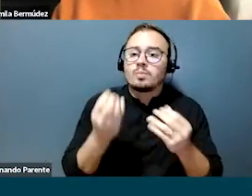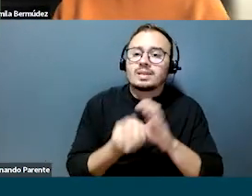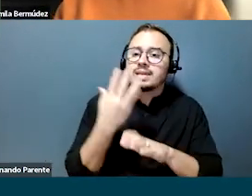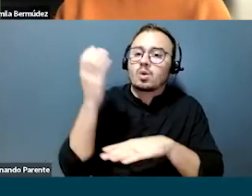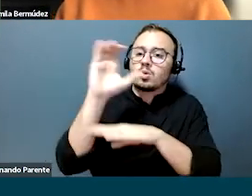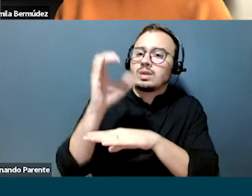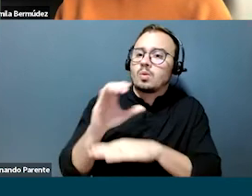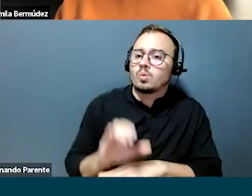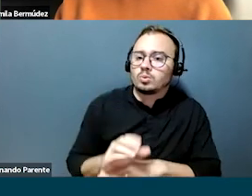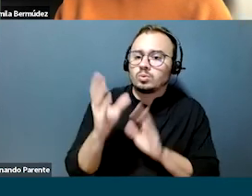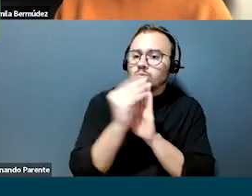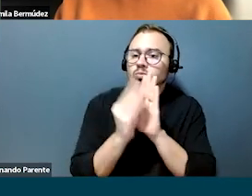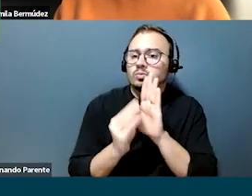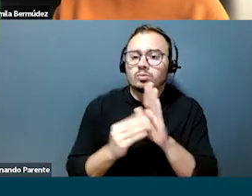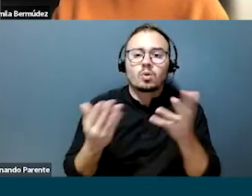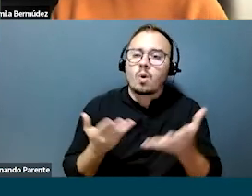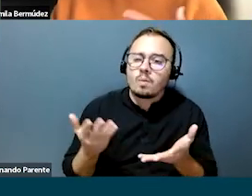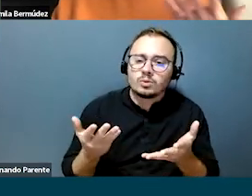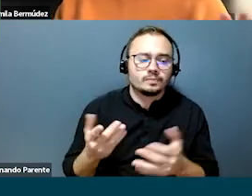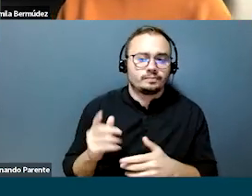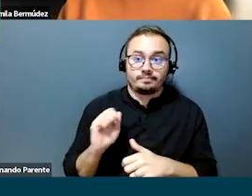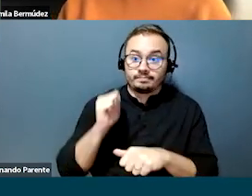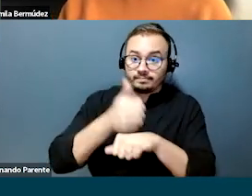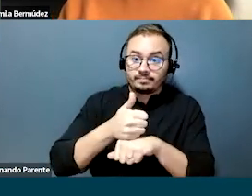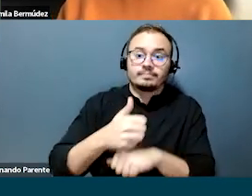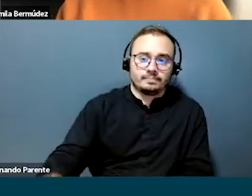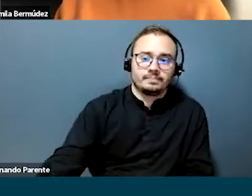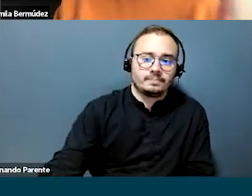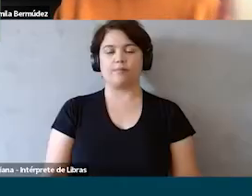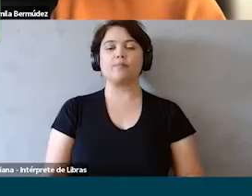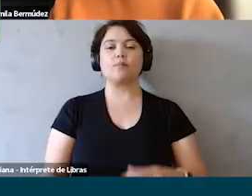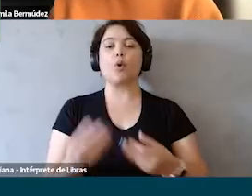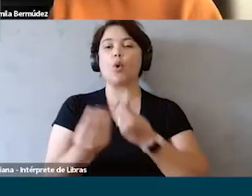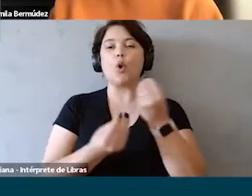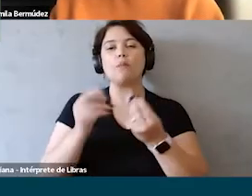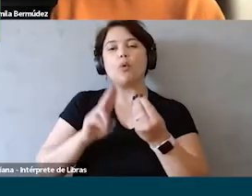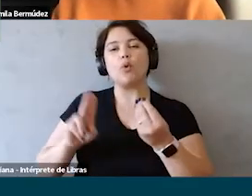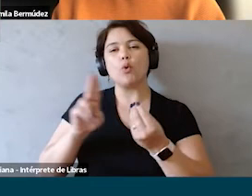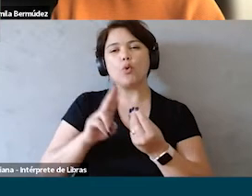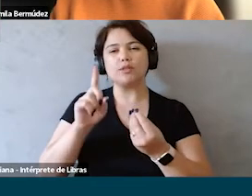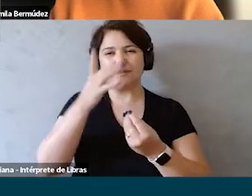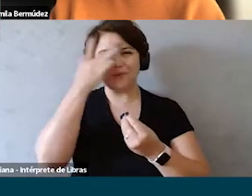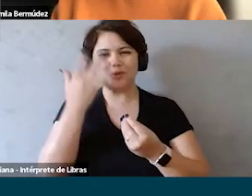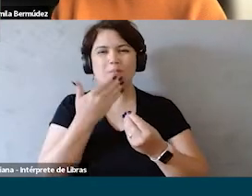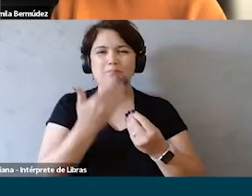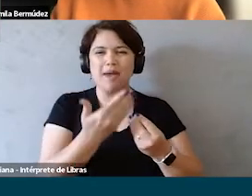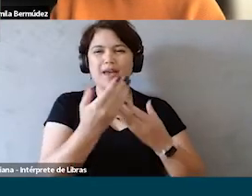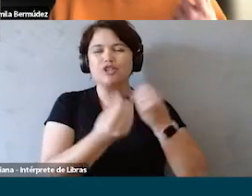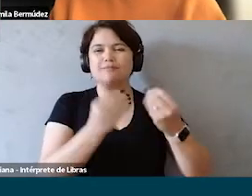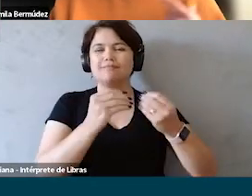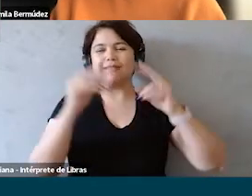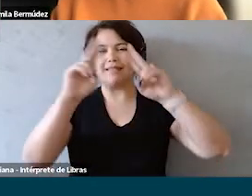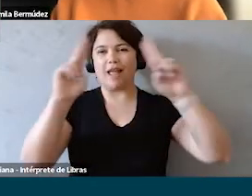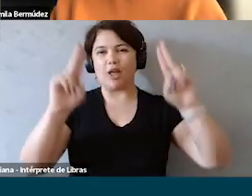como que ela cria conteúdo para redes sociais, como que ela utiliza o WebCN, que é onde a consultora realiza os seus pedidos para a Natura,